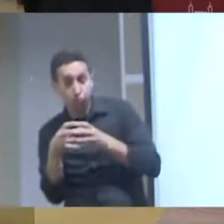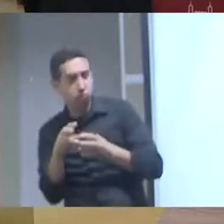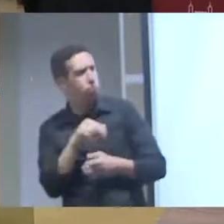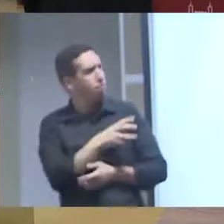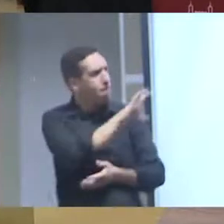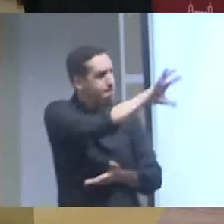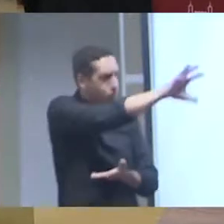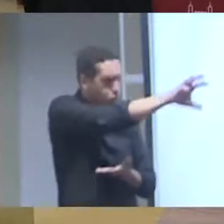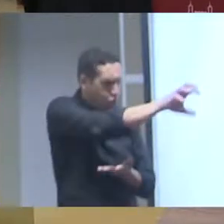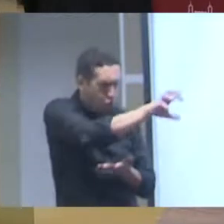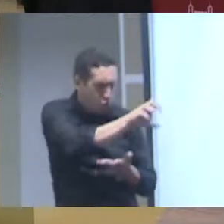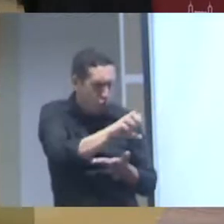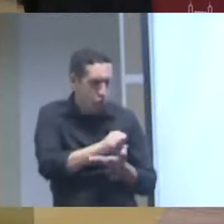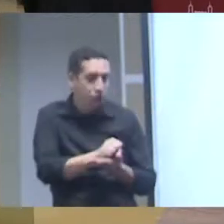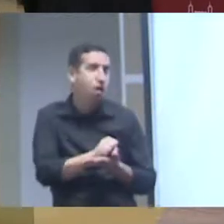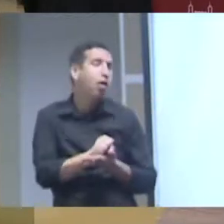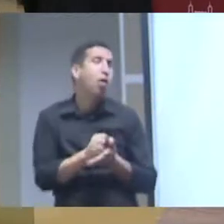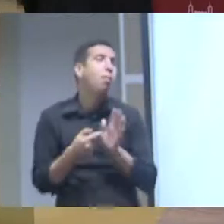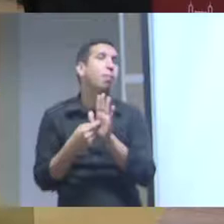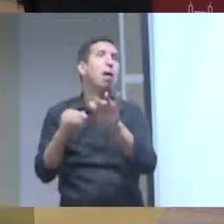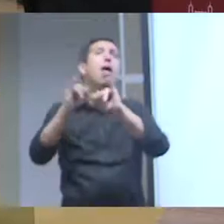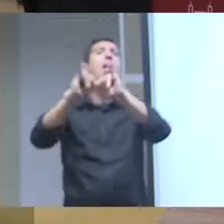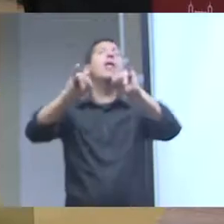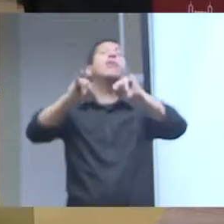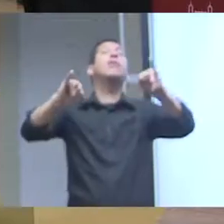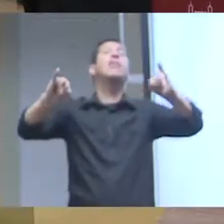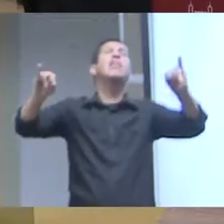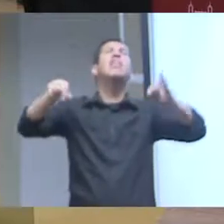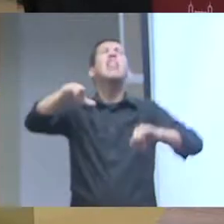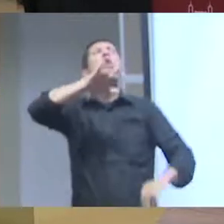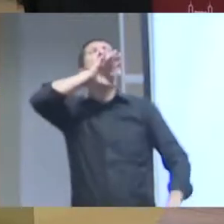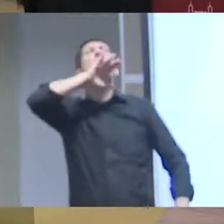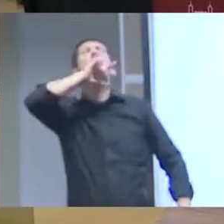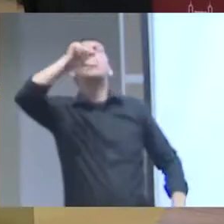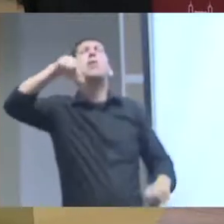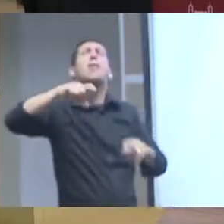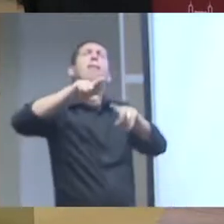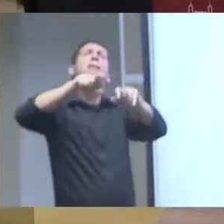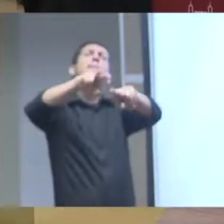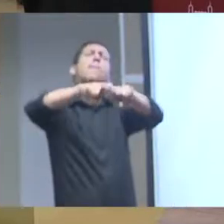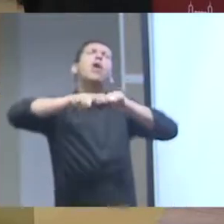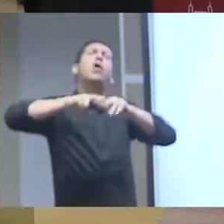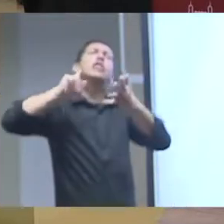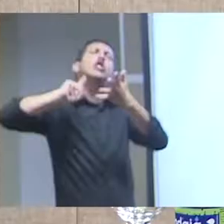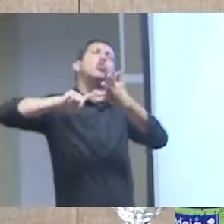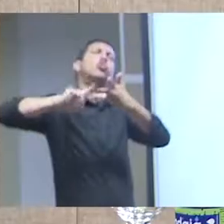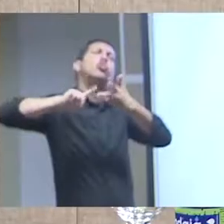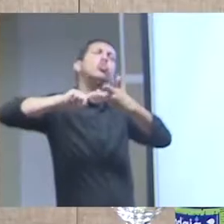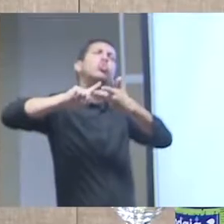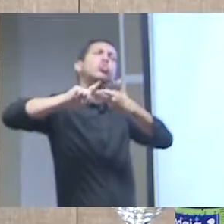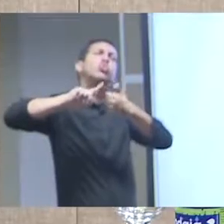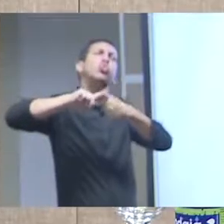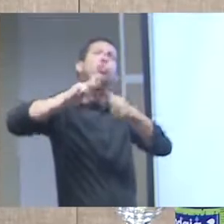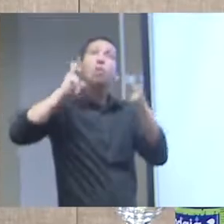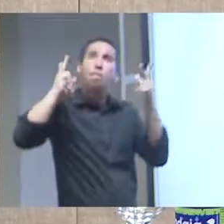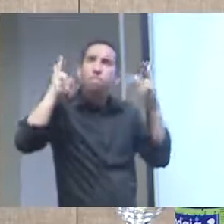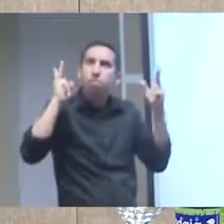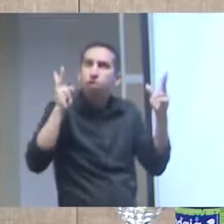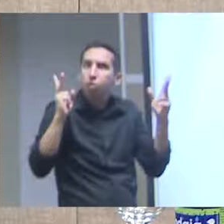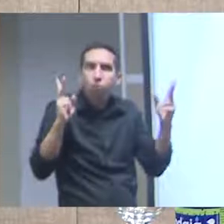ruim por causa disso e isso daquilo numa análise que eles fizeram com o mesmo conjunto de dados então o que eu passei a defender é que nas